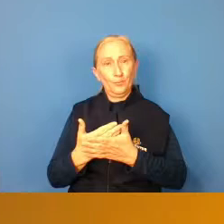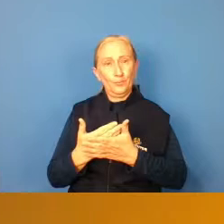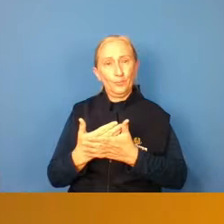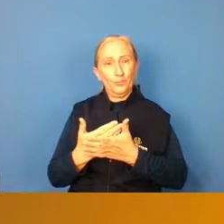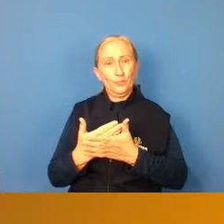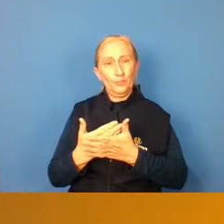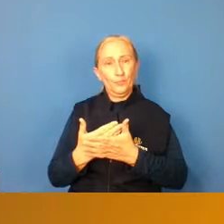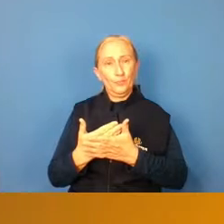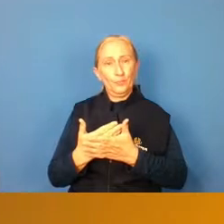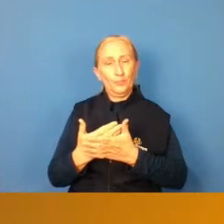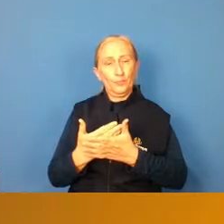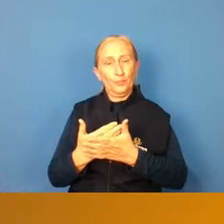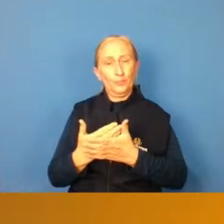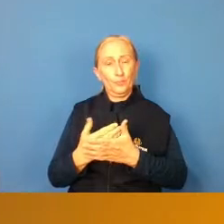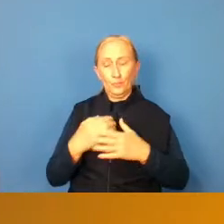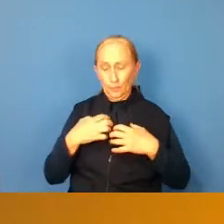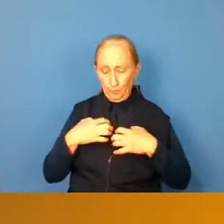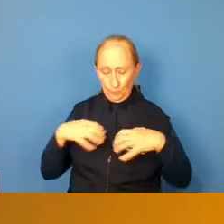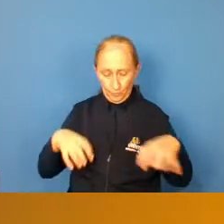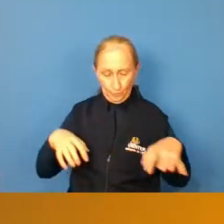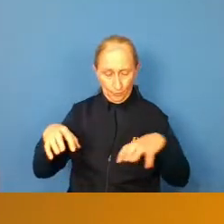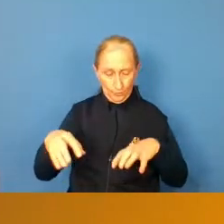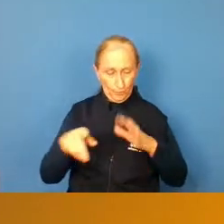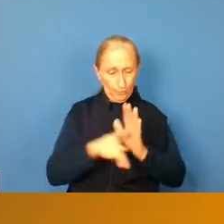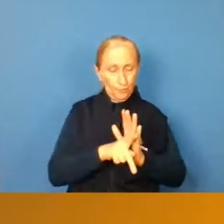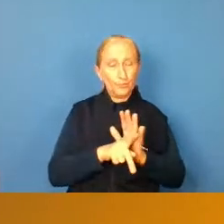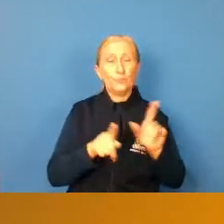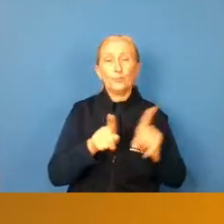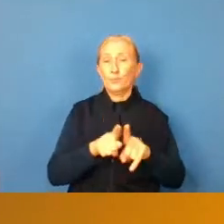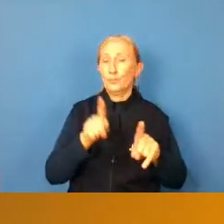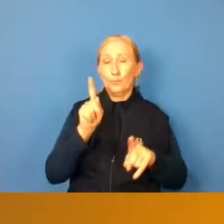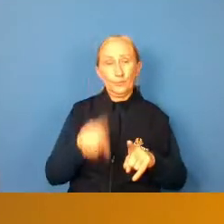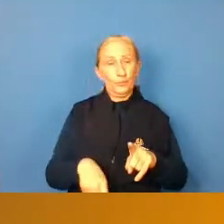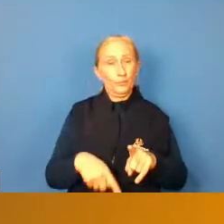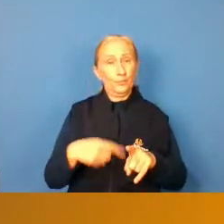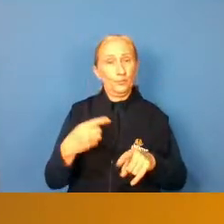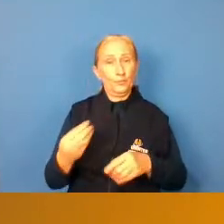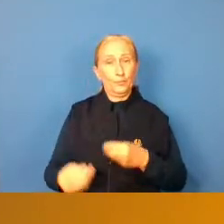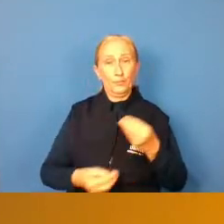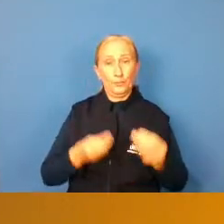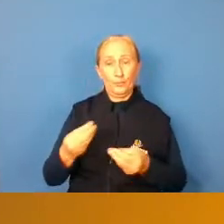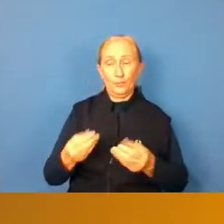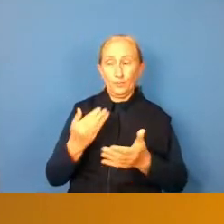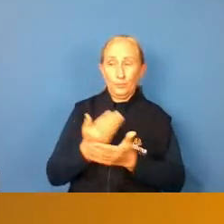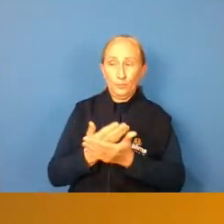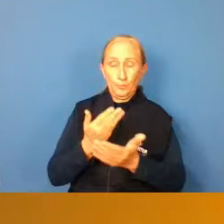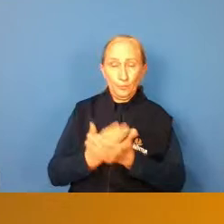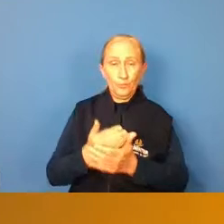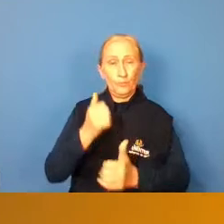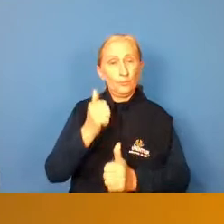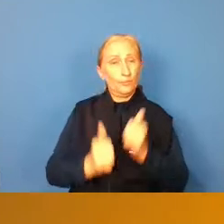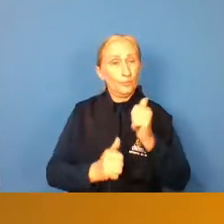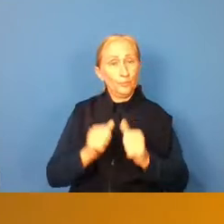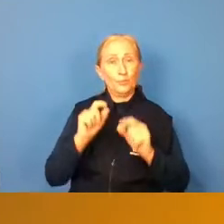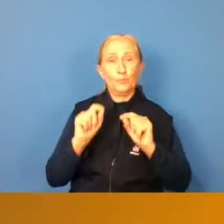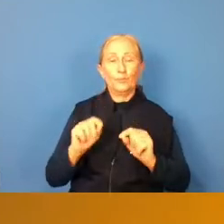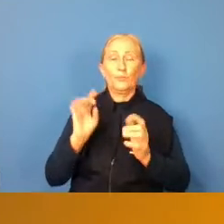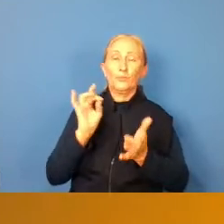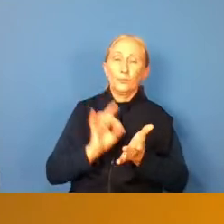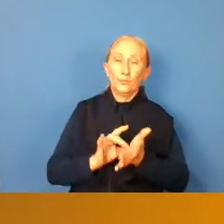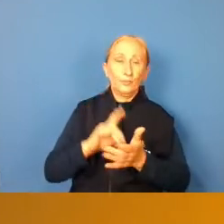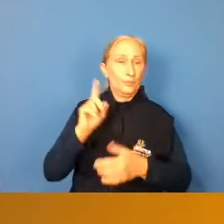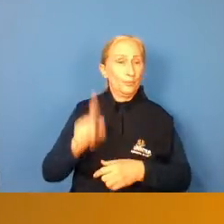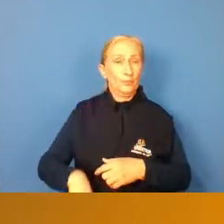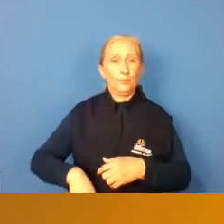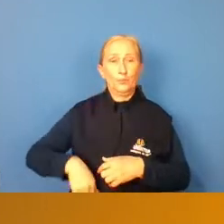uma posição específica que também não é a posição mais estudada no futebol porque realmente não